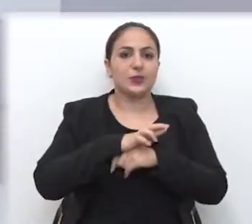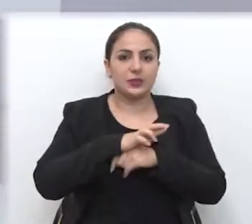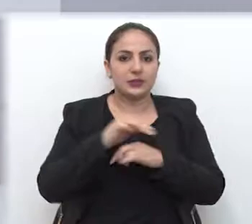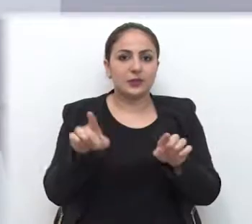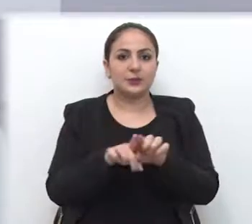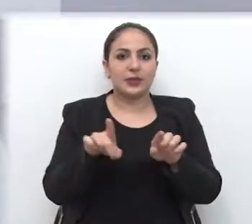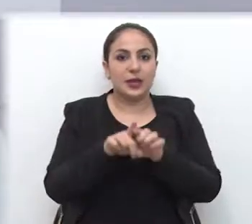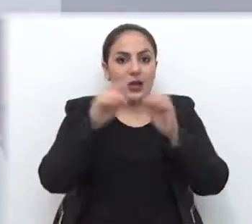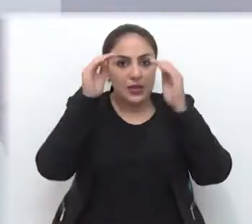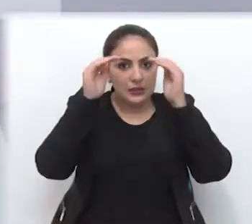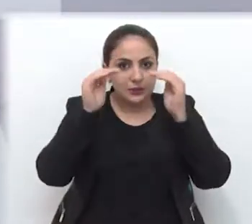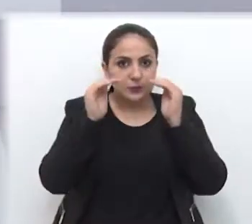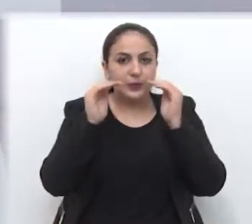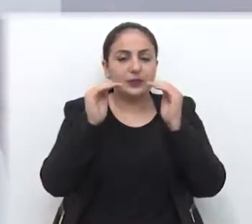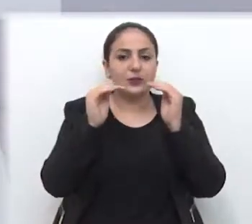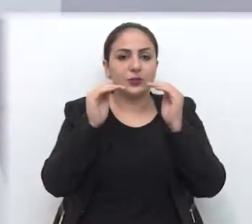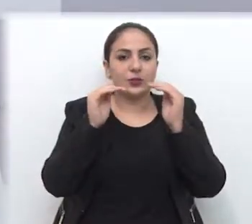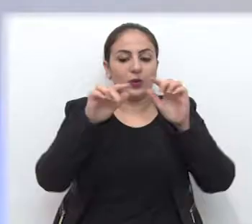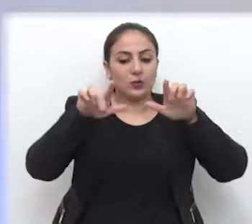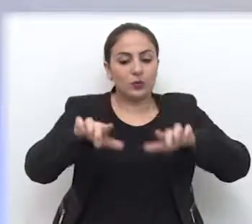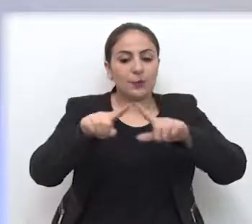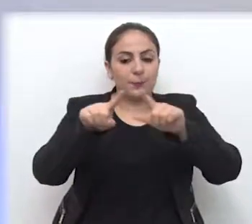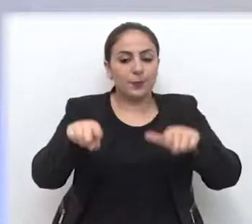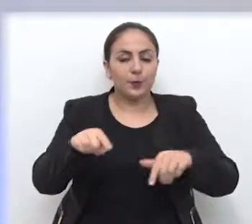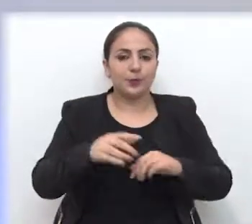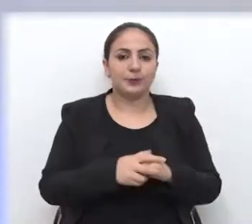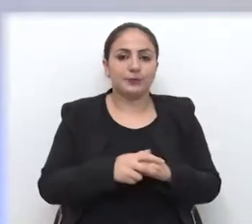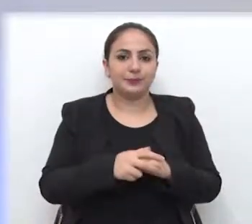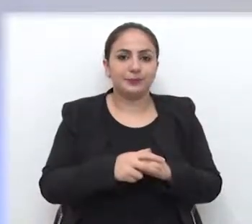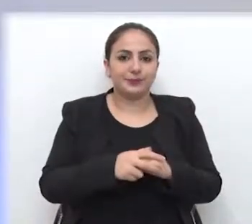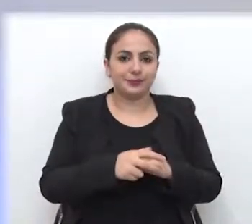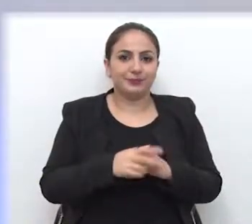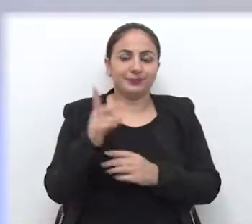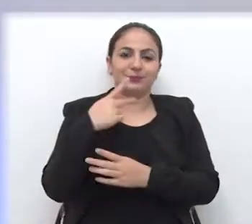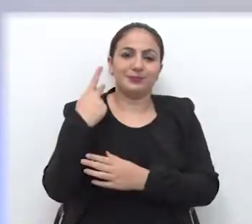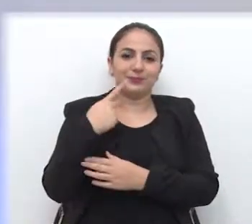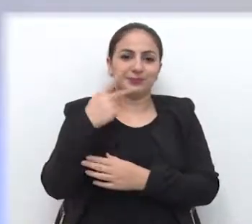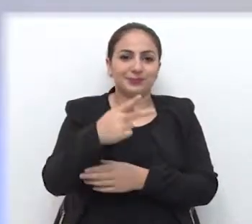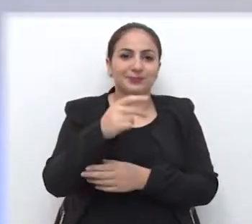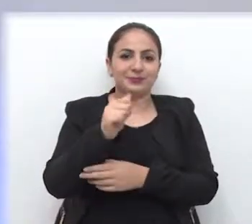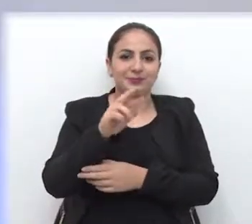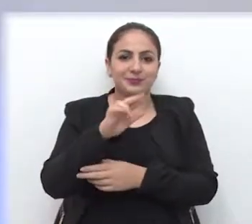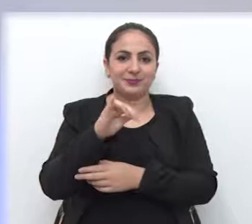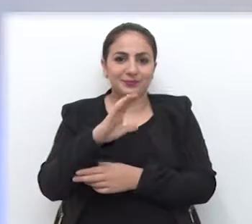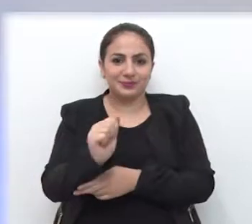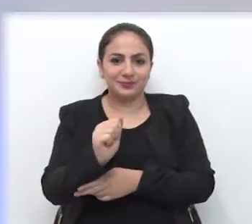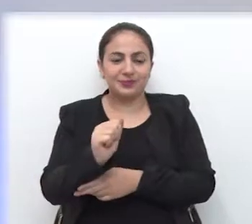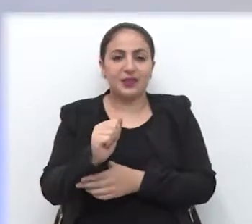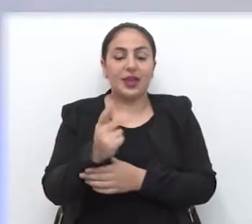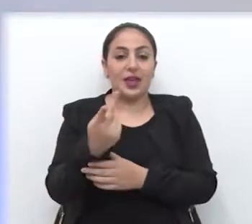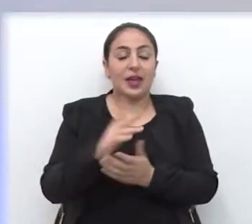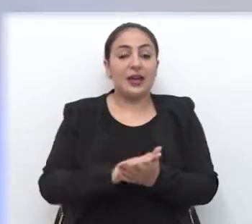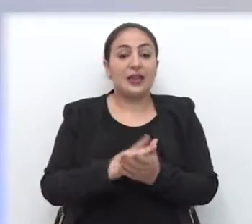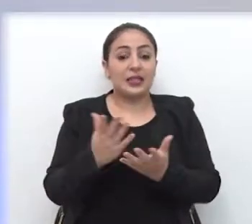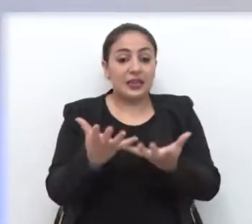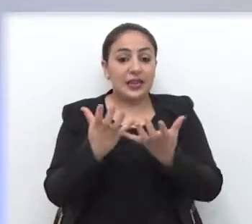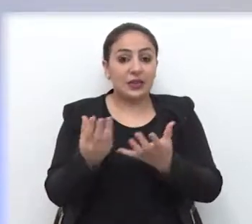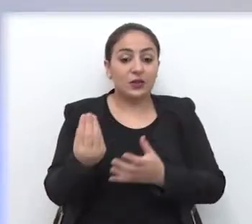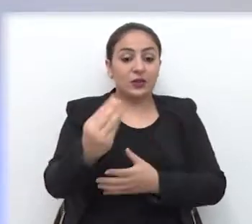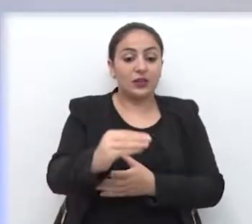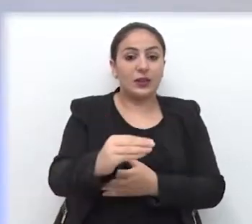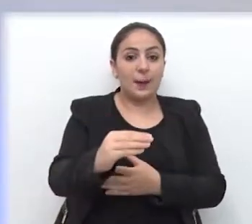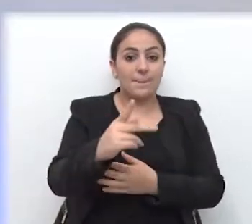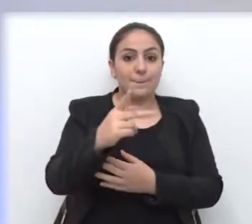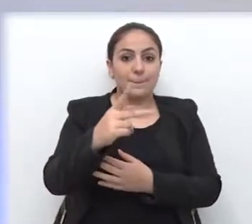e respeito ao patrimônio público. Patrick Cavalcante defende revitalização de playground em frente à